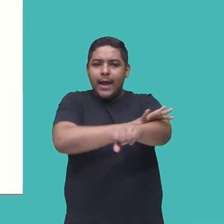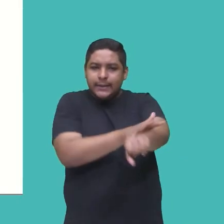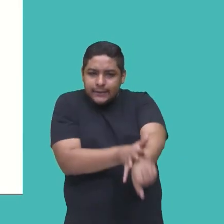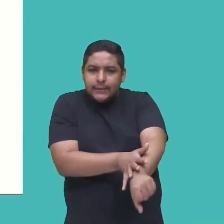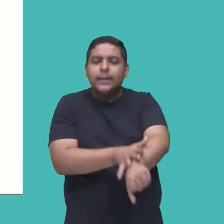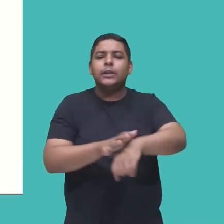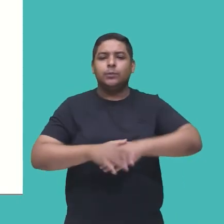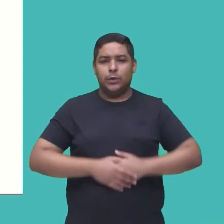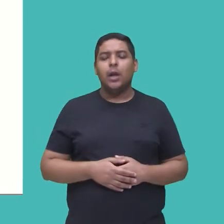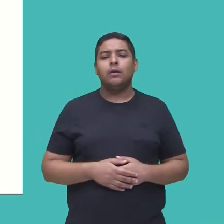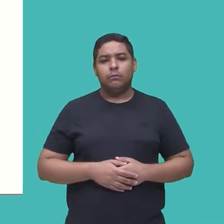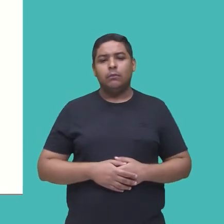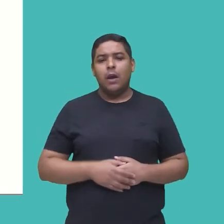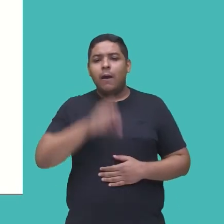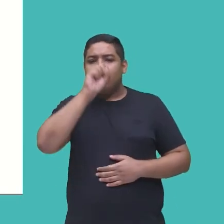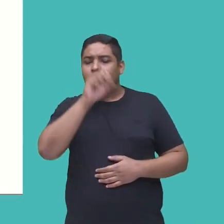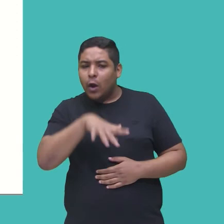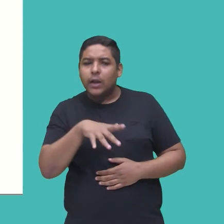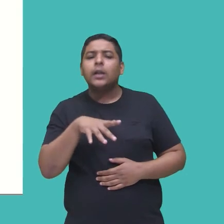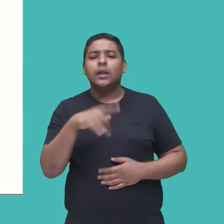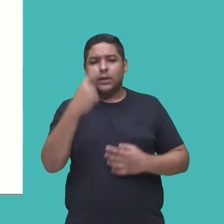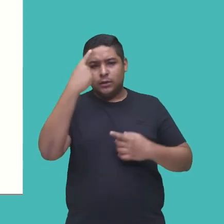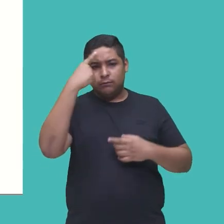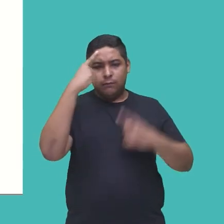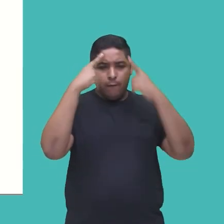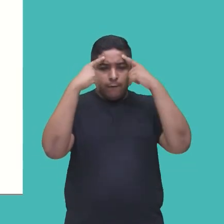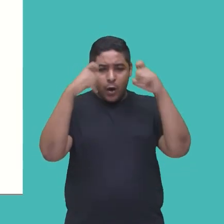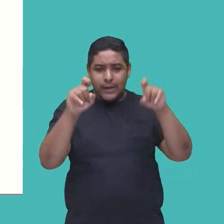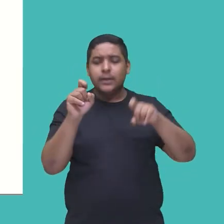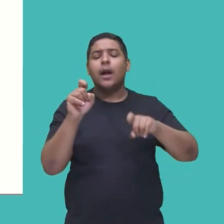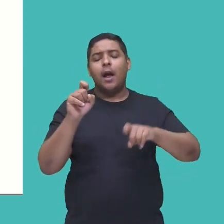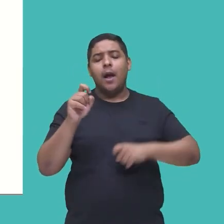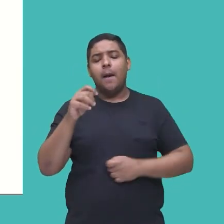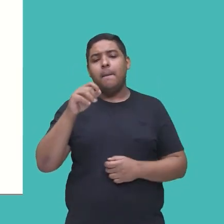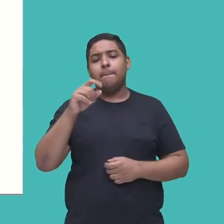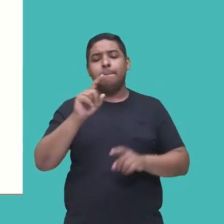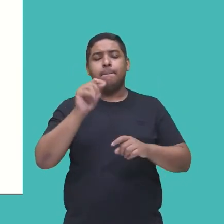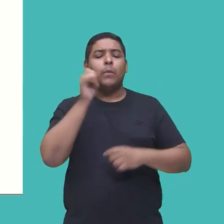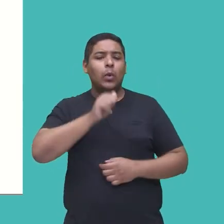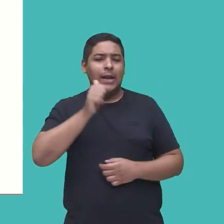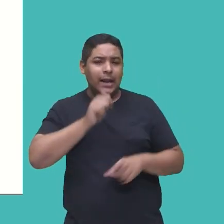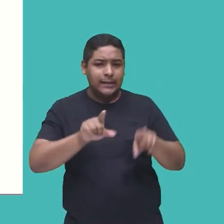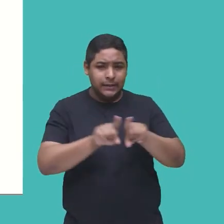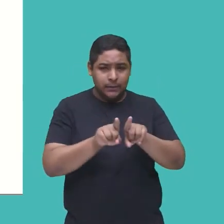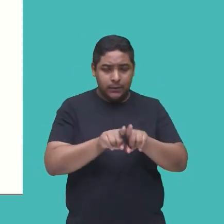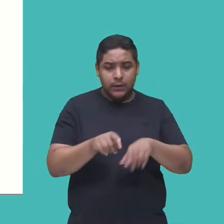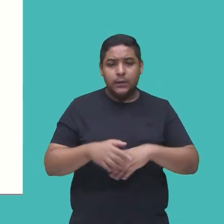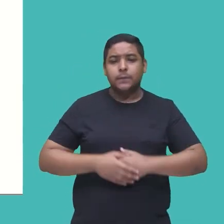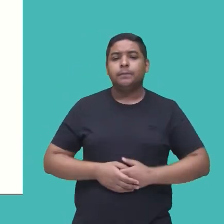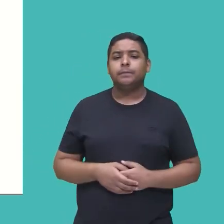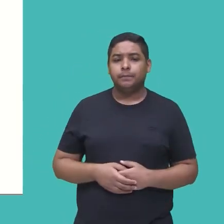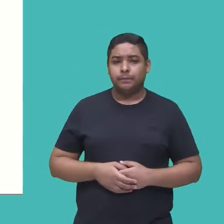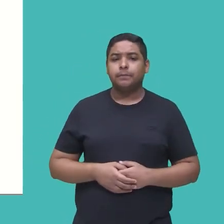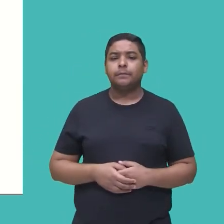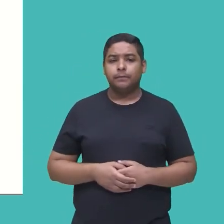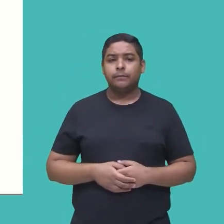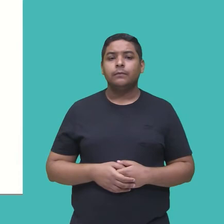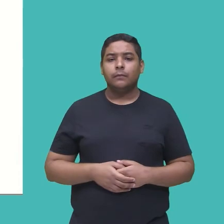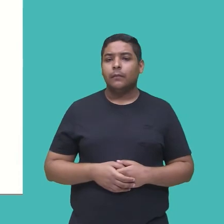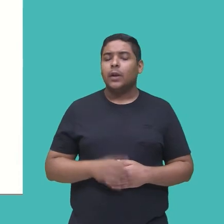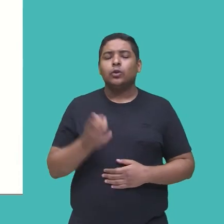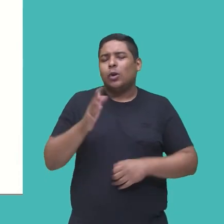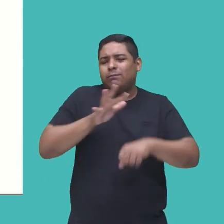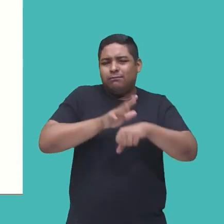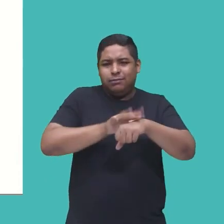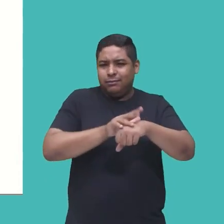mulher, a imigração, o machismo, então, não é somente uma perspectiva do tratamento da doença, por ser uma série que